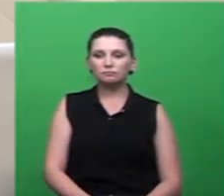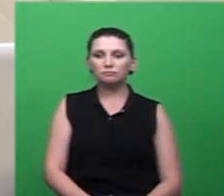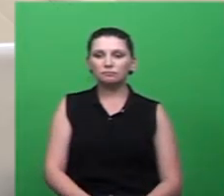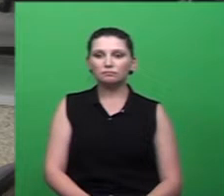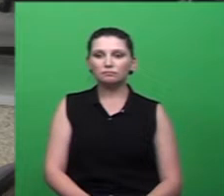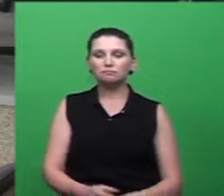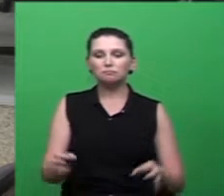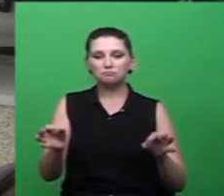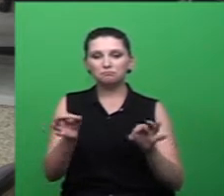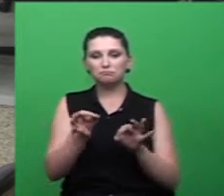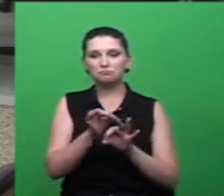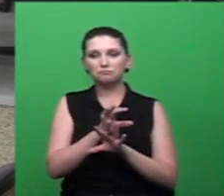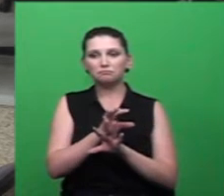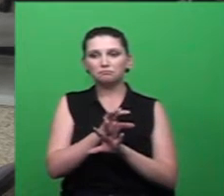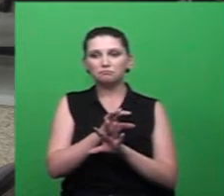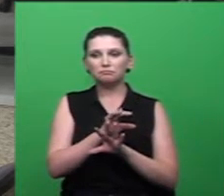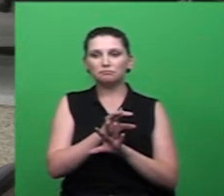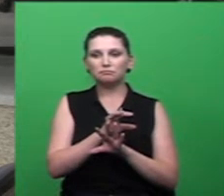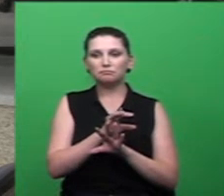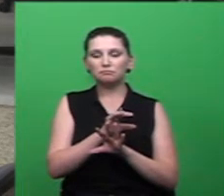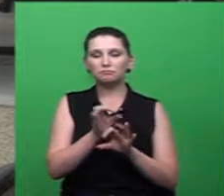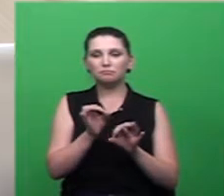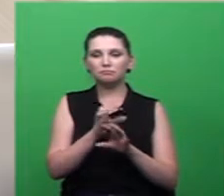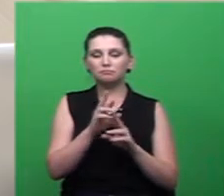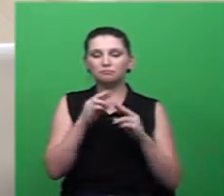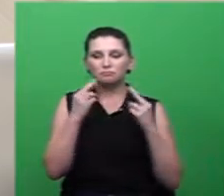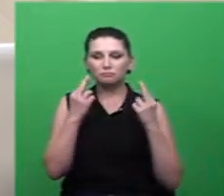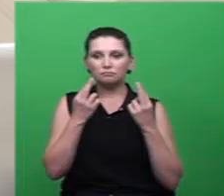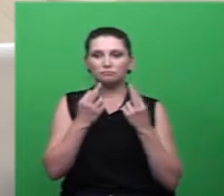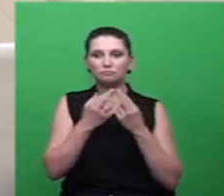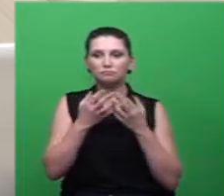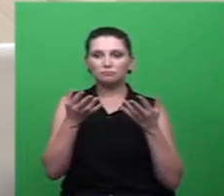Terminada a ordem do dia. Terminada a ordem do dia